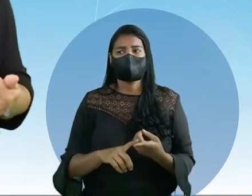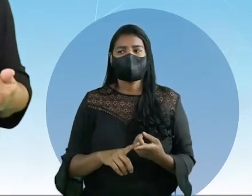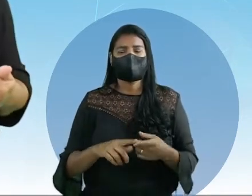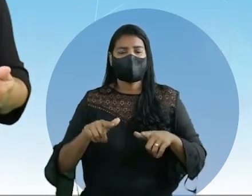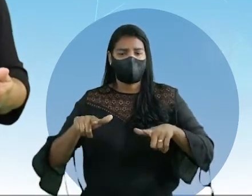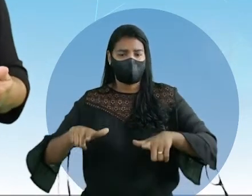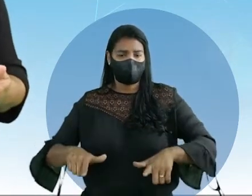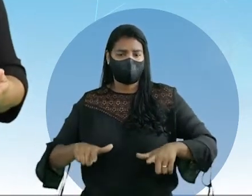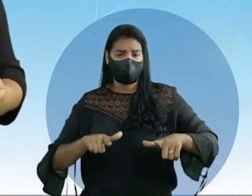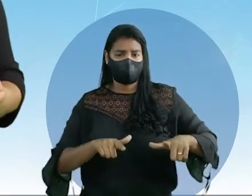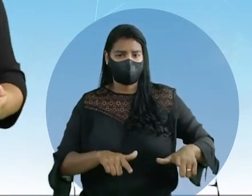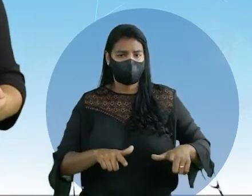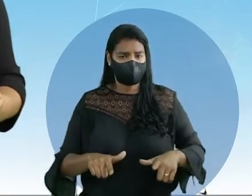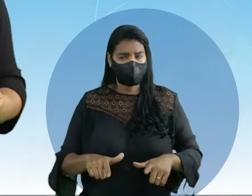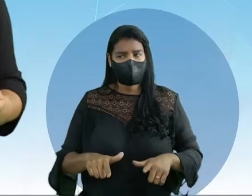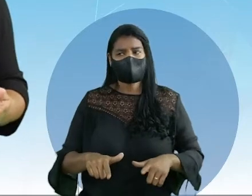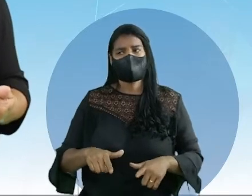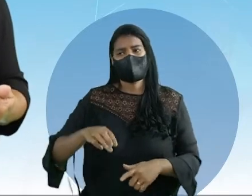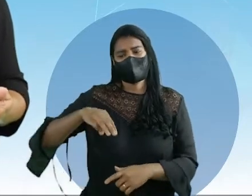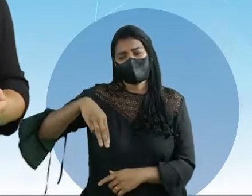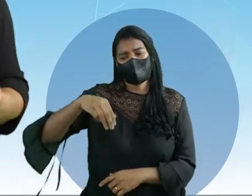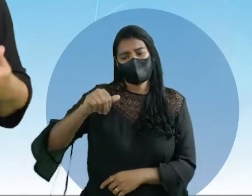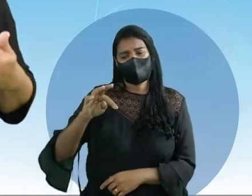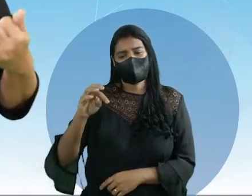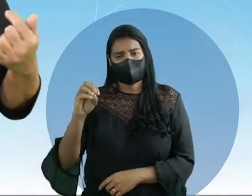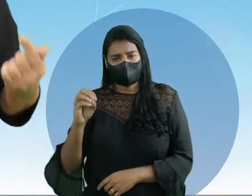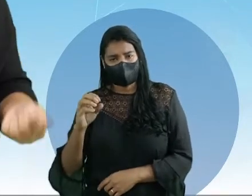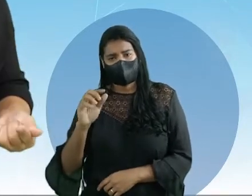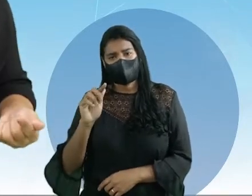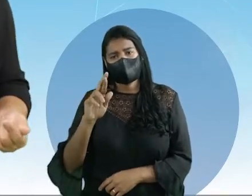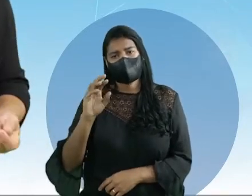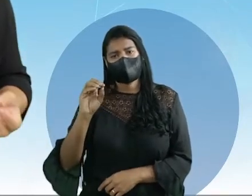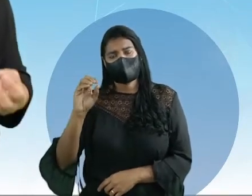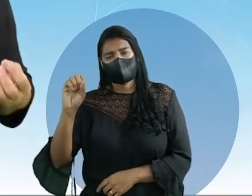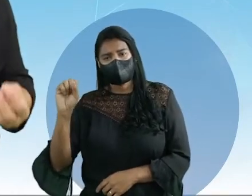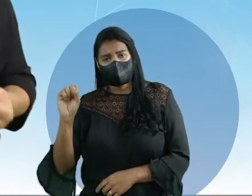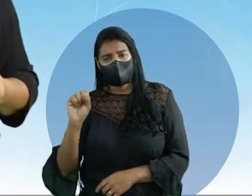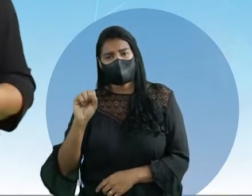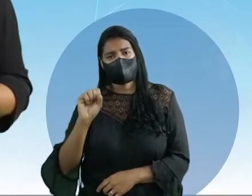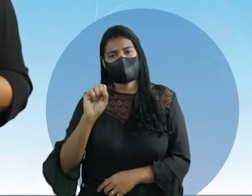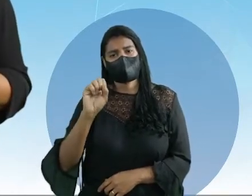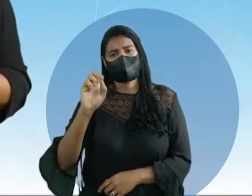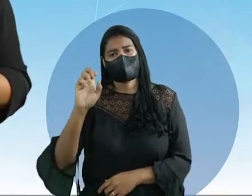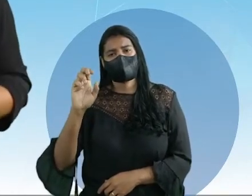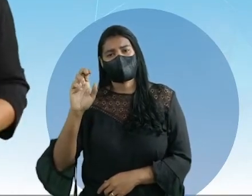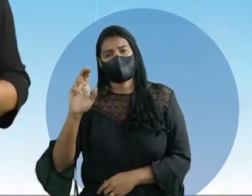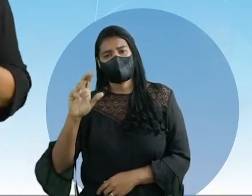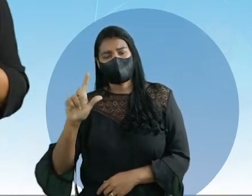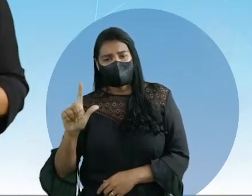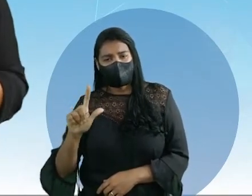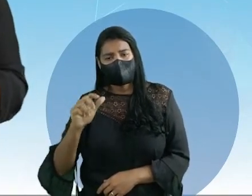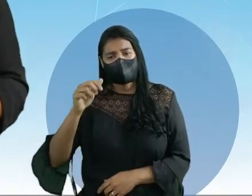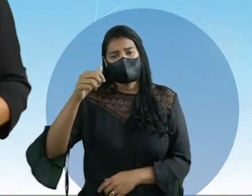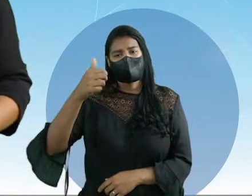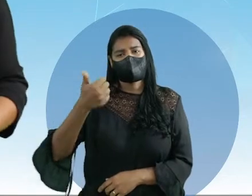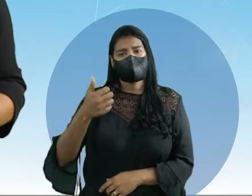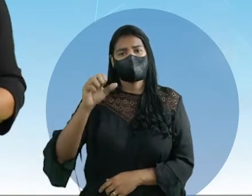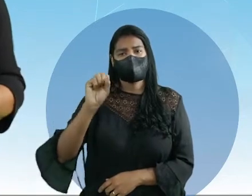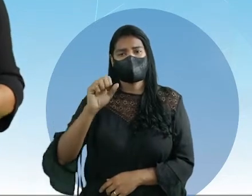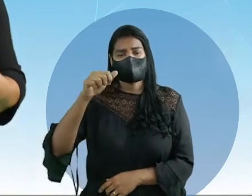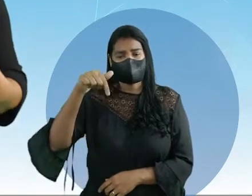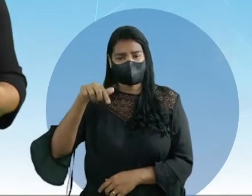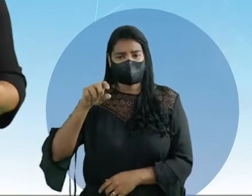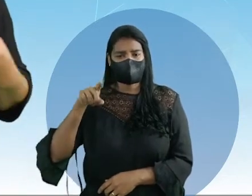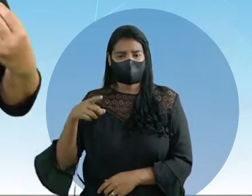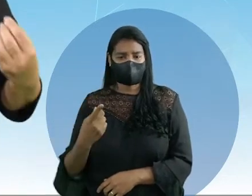localizada no sudoeste do Mato Grosso e no oeste do Mato Grosso do Sul. Com 187 mil hectares,